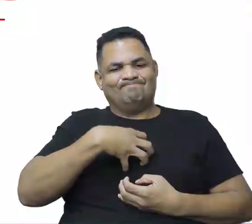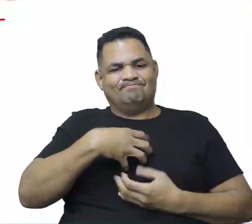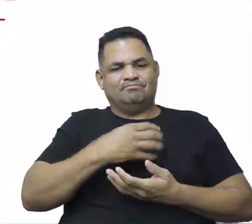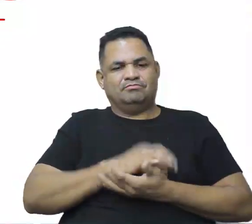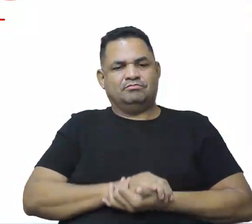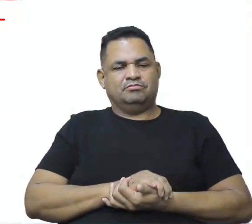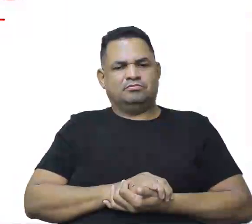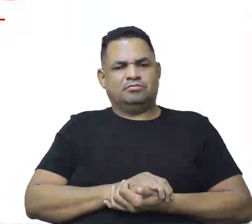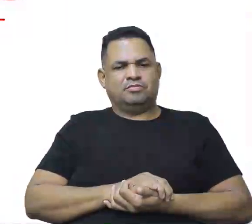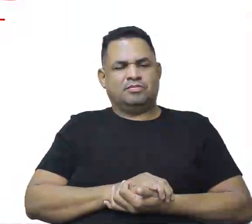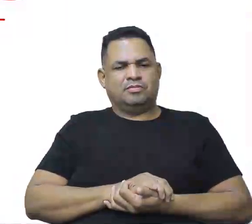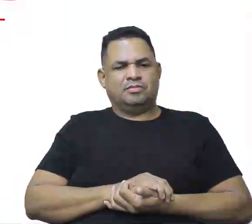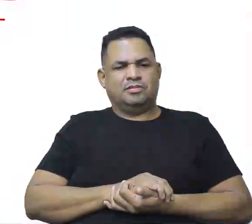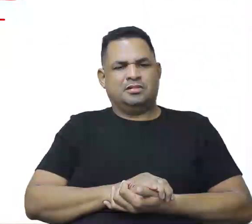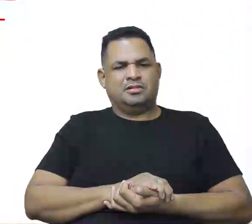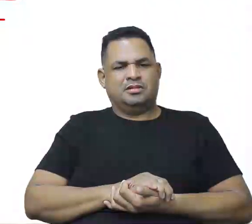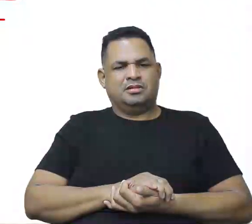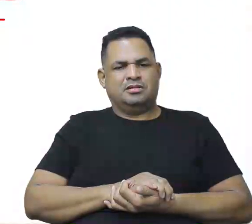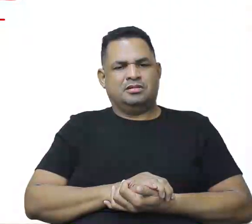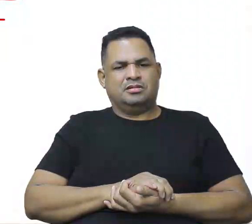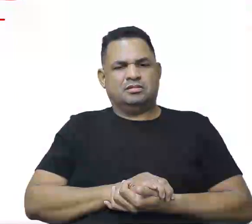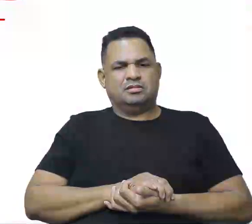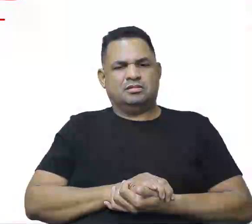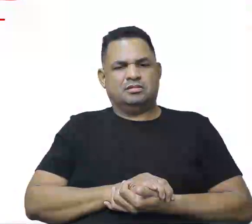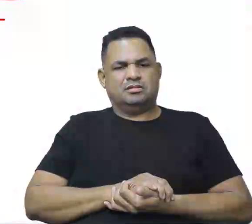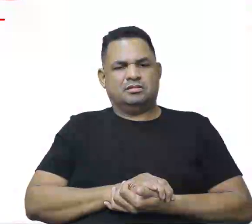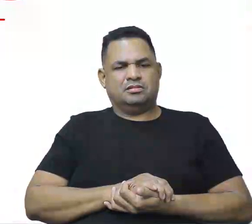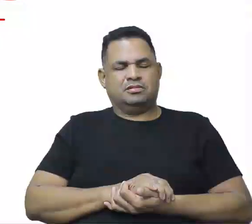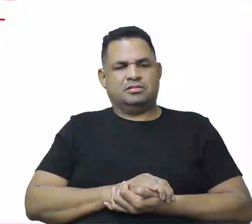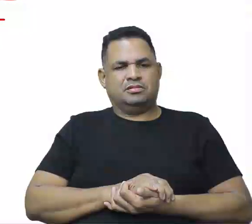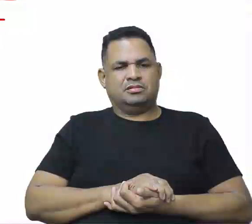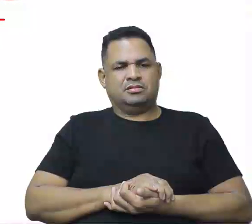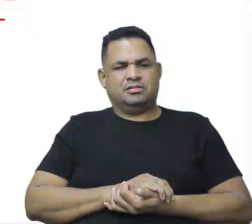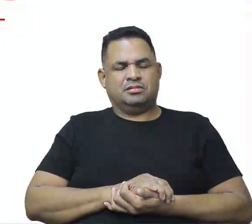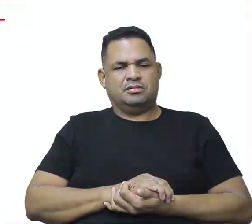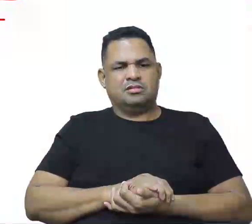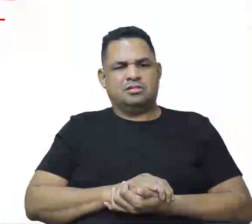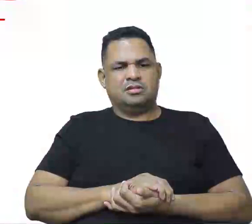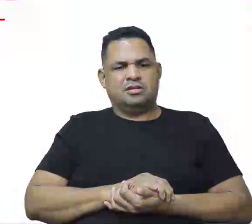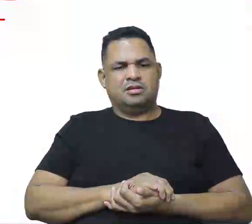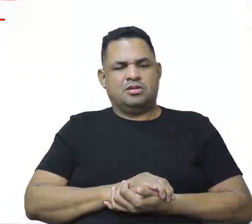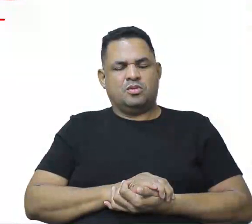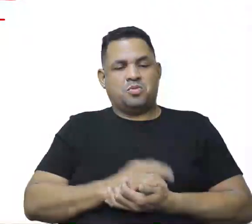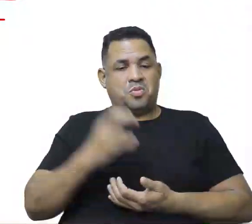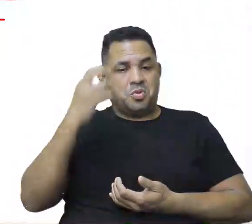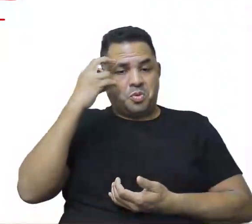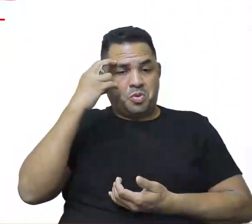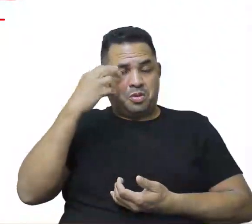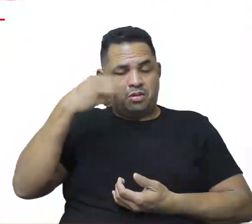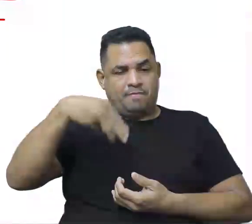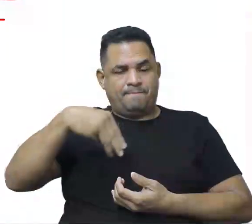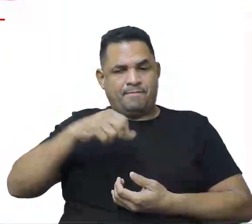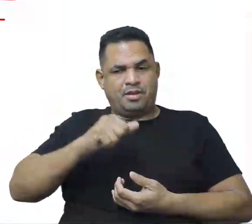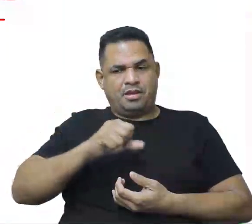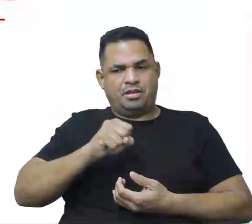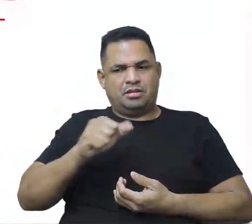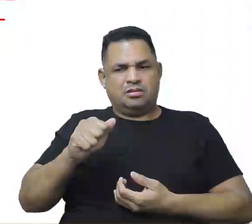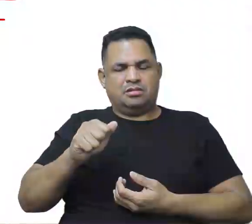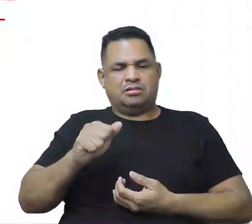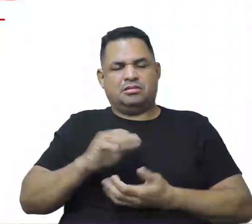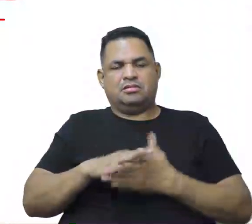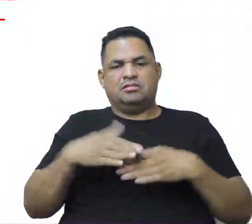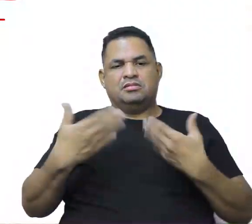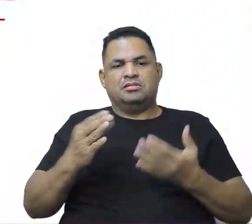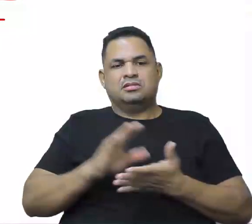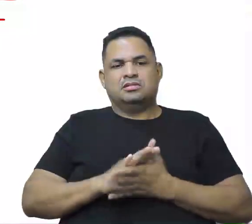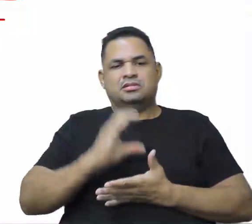aqui está dizendo que é cultura popular, mas está errado, é cultura de massa, tá? Já estou corrigindo o gabarito para vocês, tá? Não criamos pânico, é